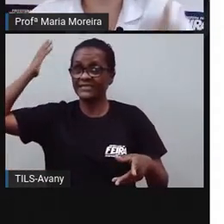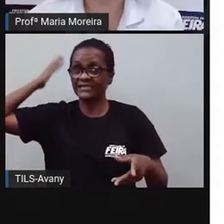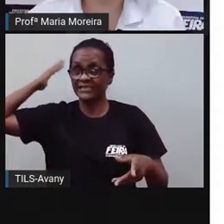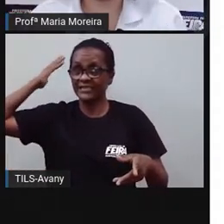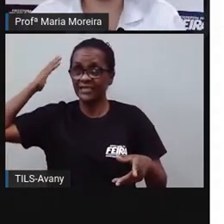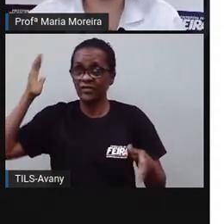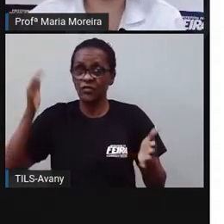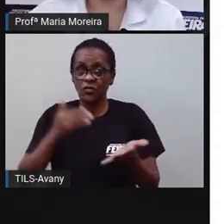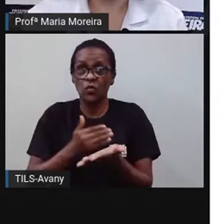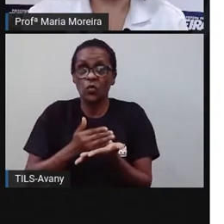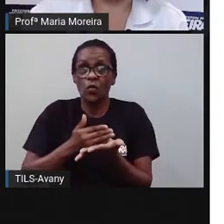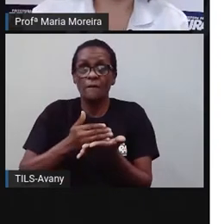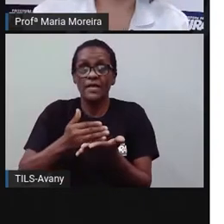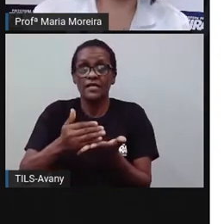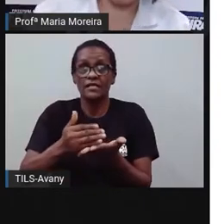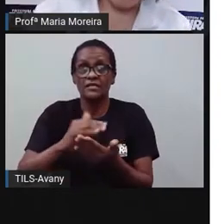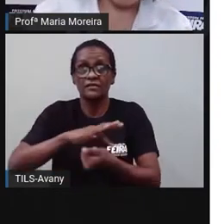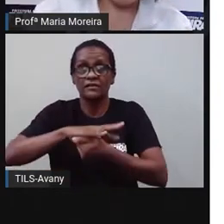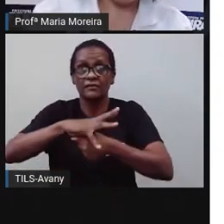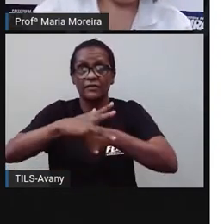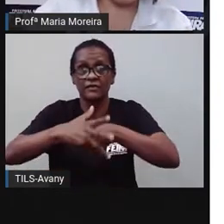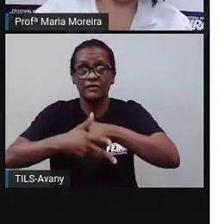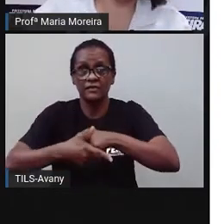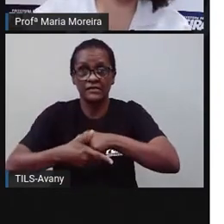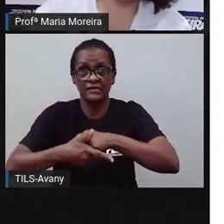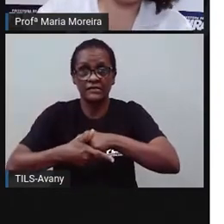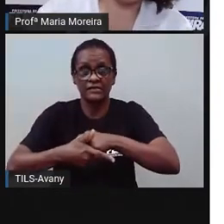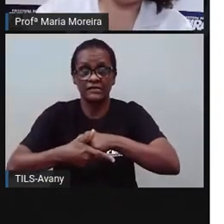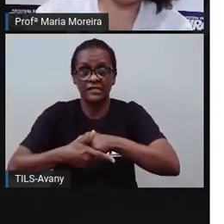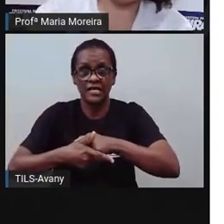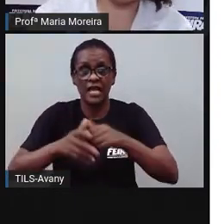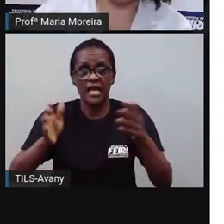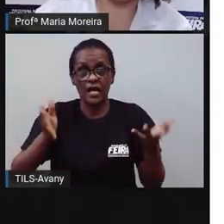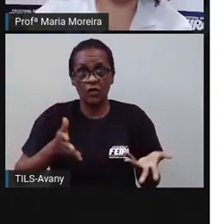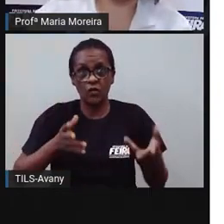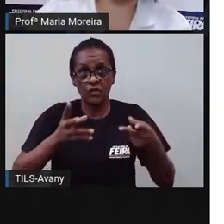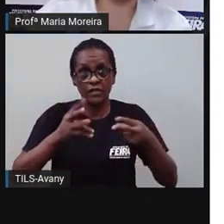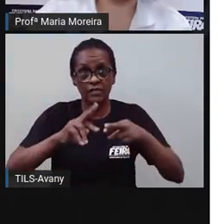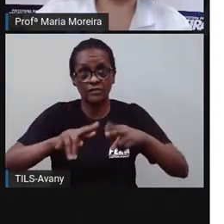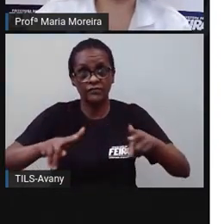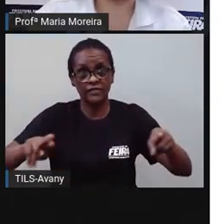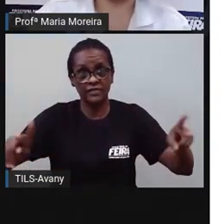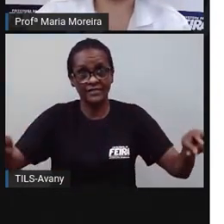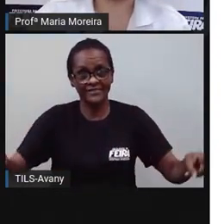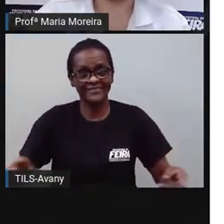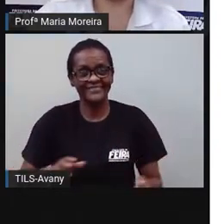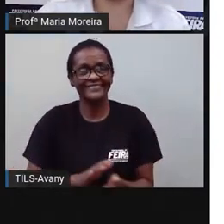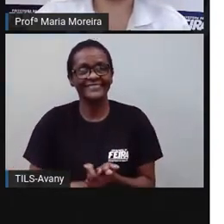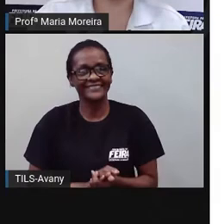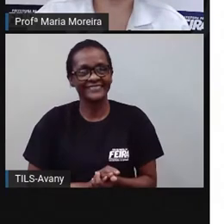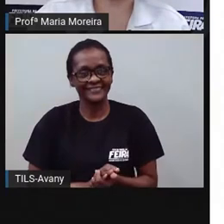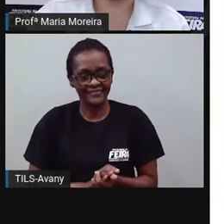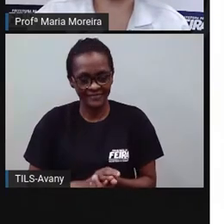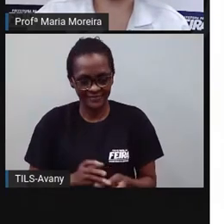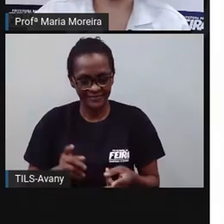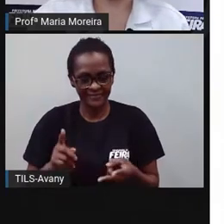então ela também precisa ser o quê? Atual. E é encontrada aí a notícia nos principais meios de